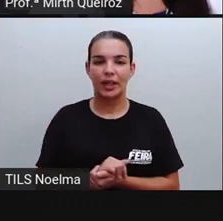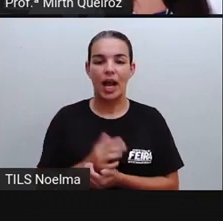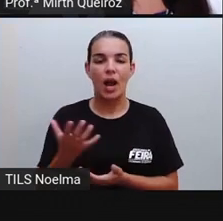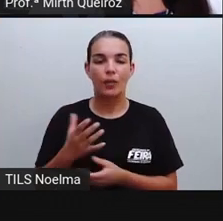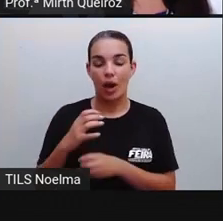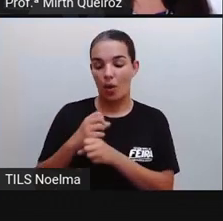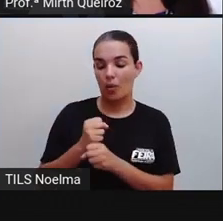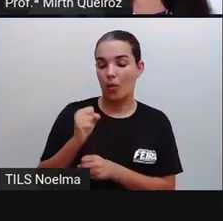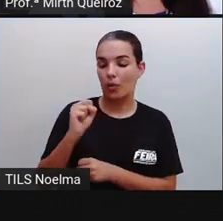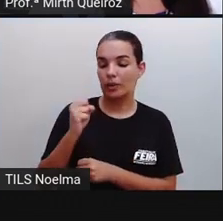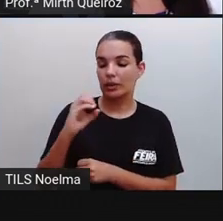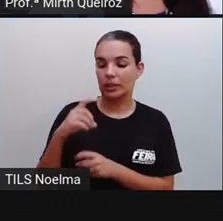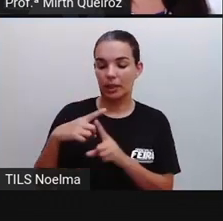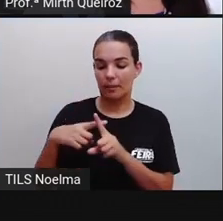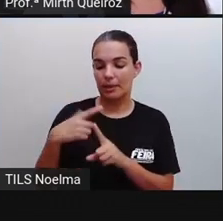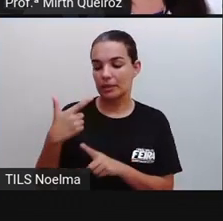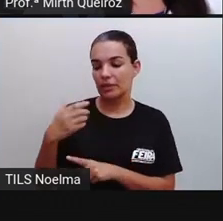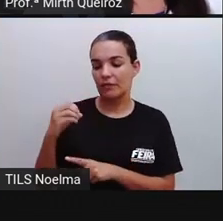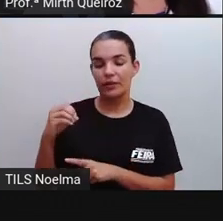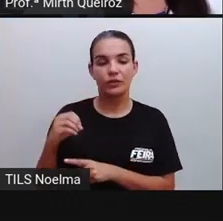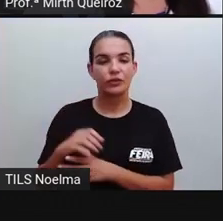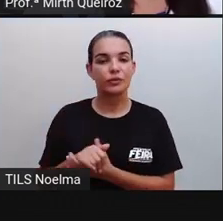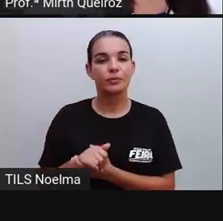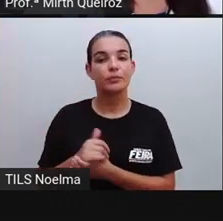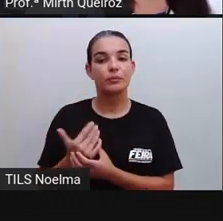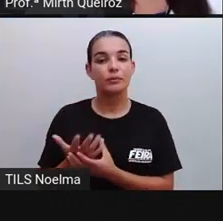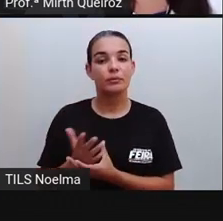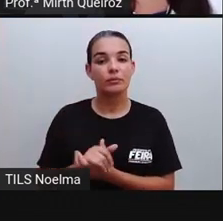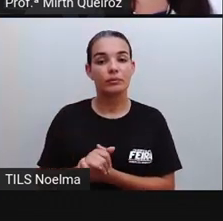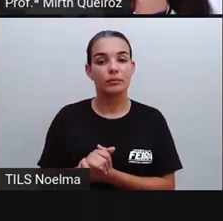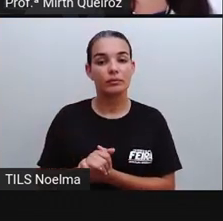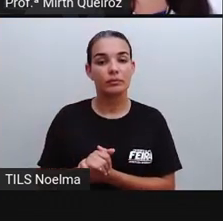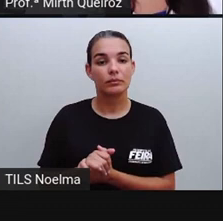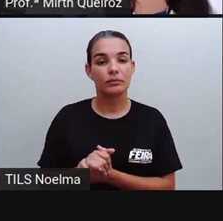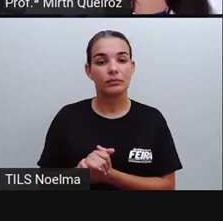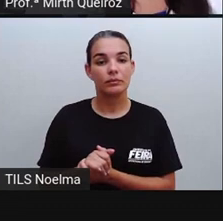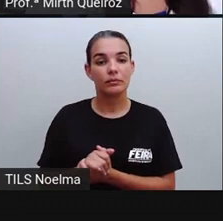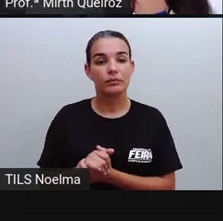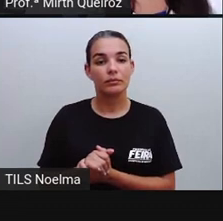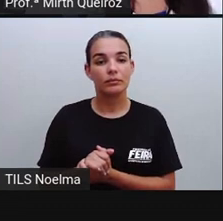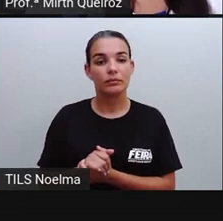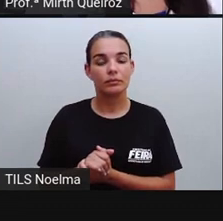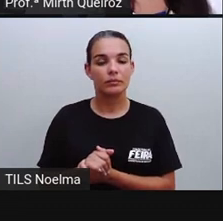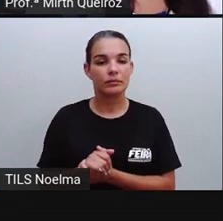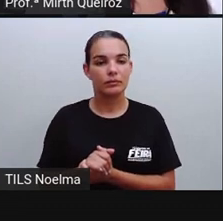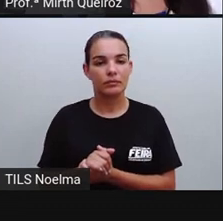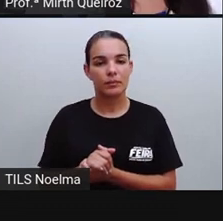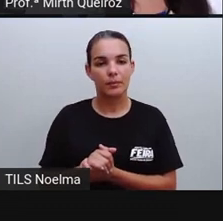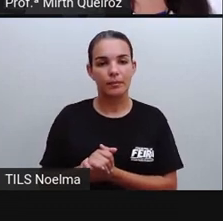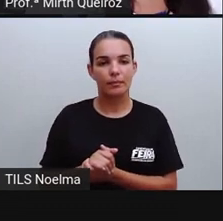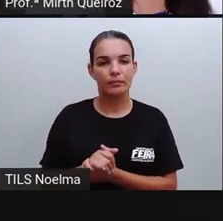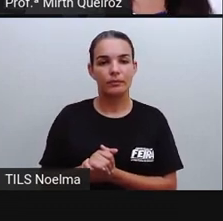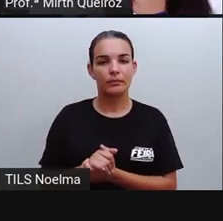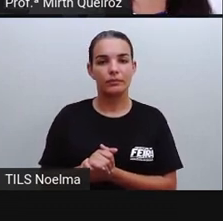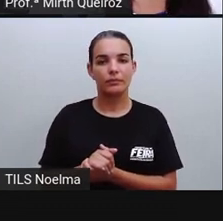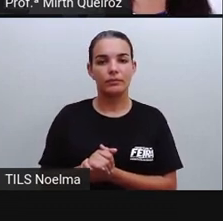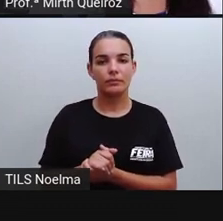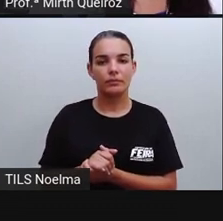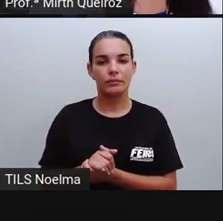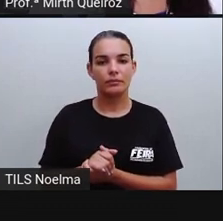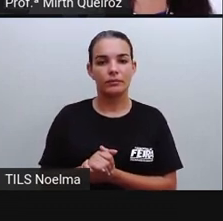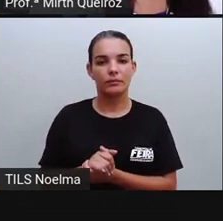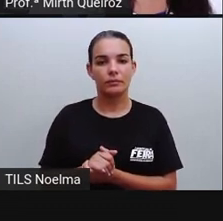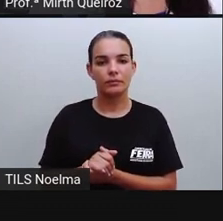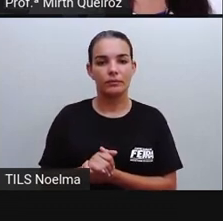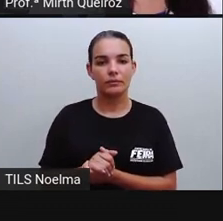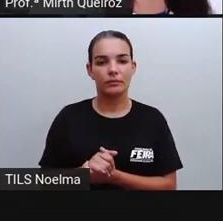80 mais 20. Quanto é que seria aí 80 mais 20? Respondam aí no